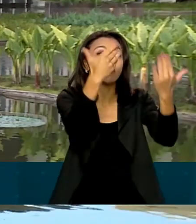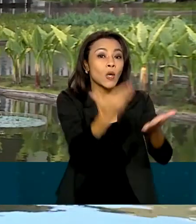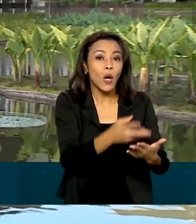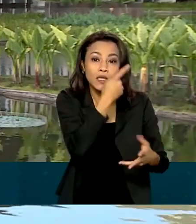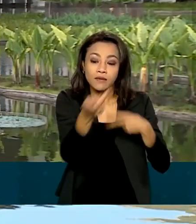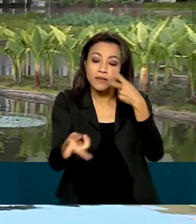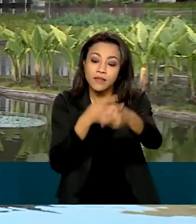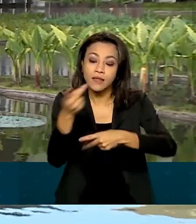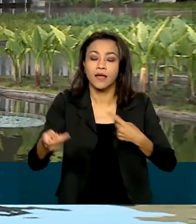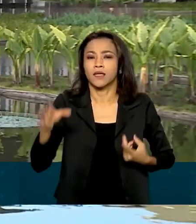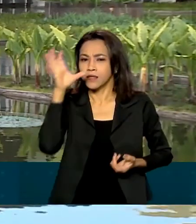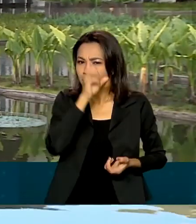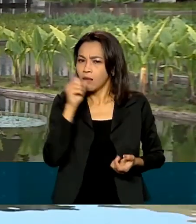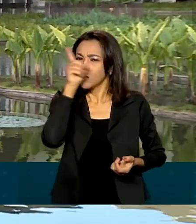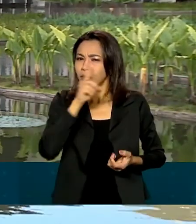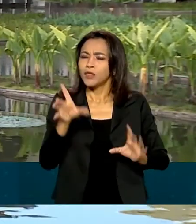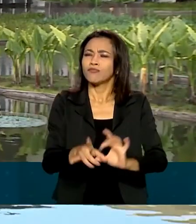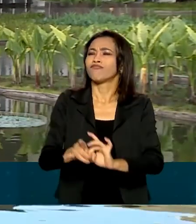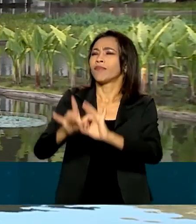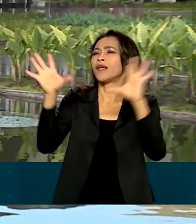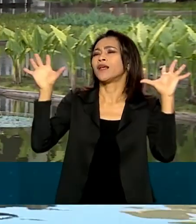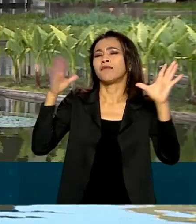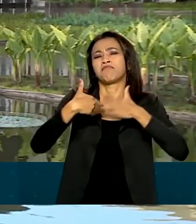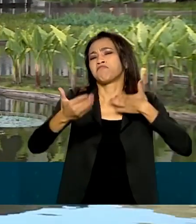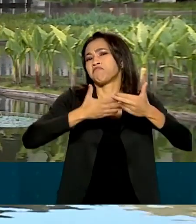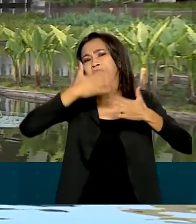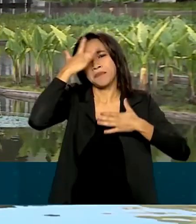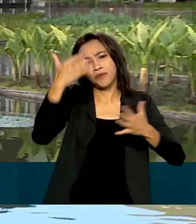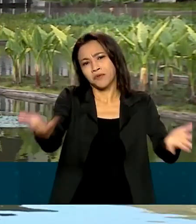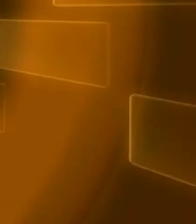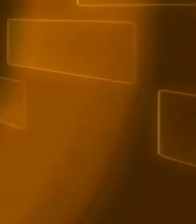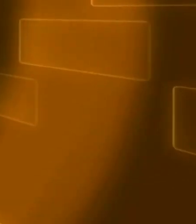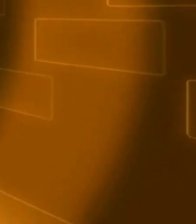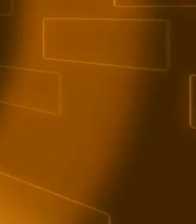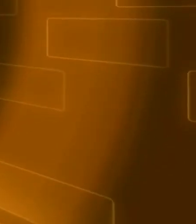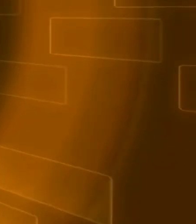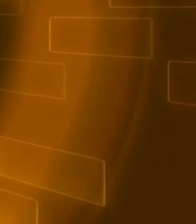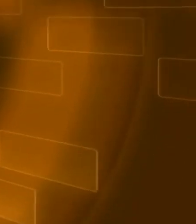finais de semana, o público em geral poderá conferir a relíquia.